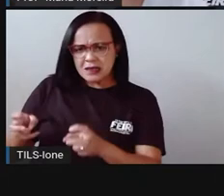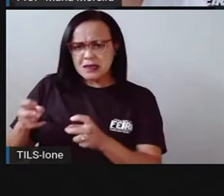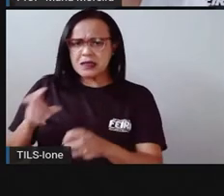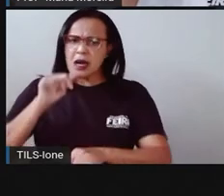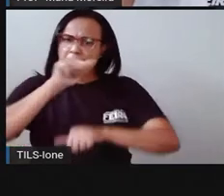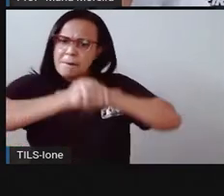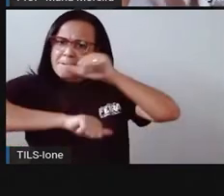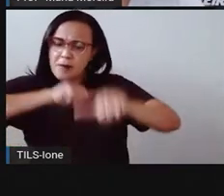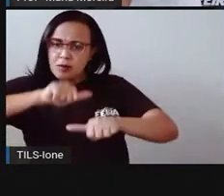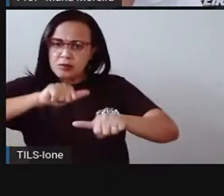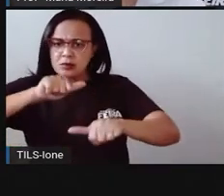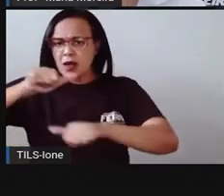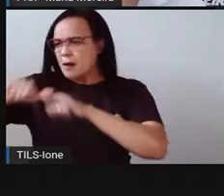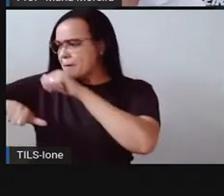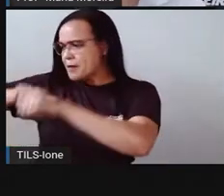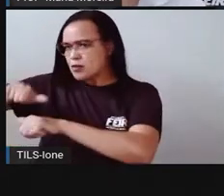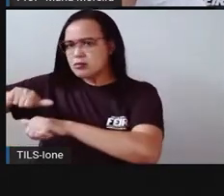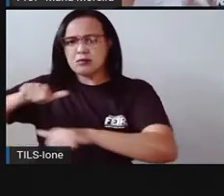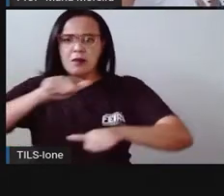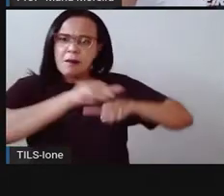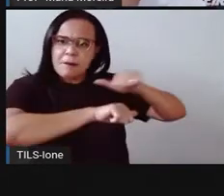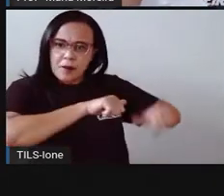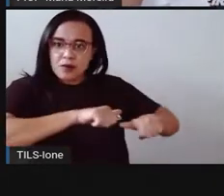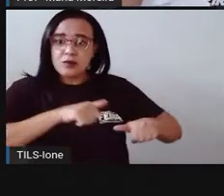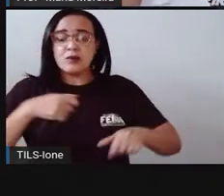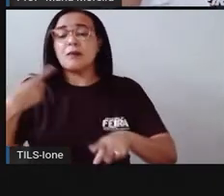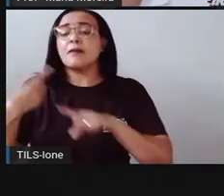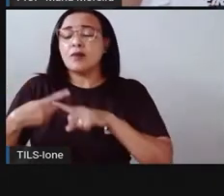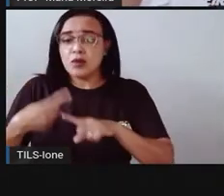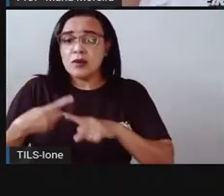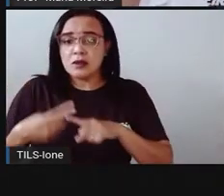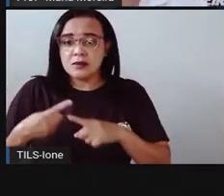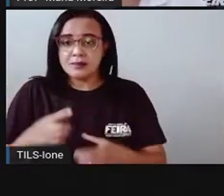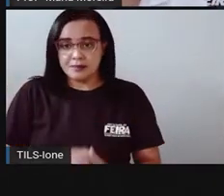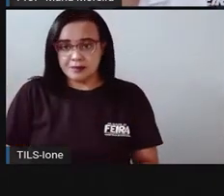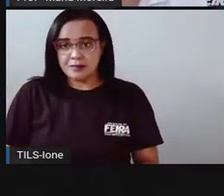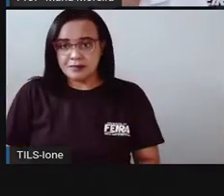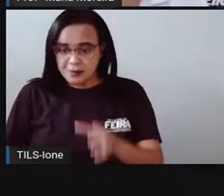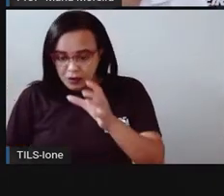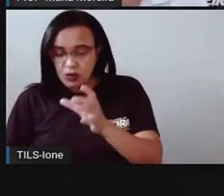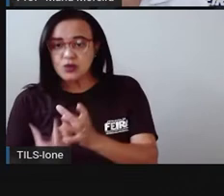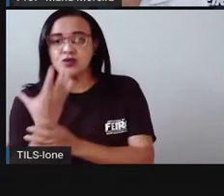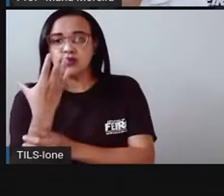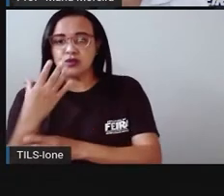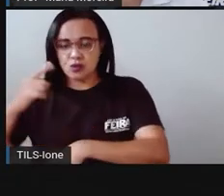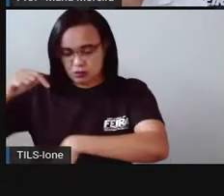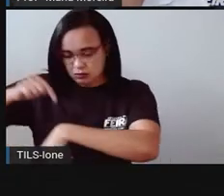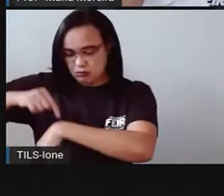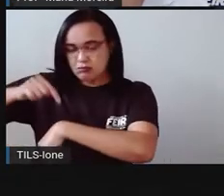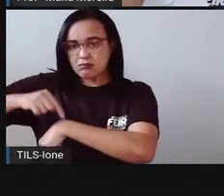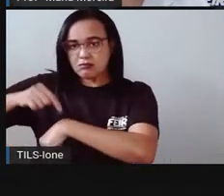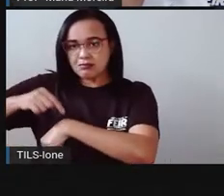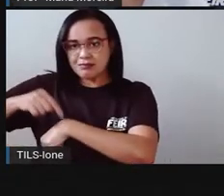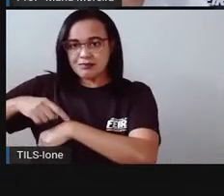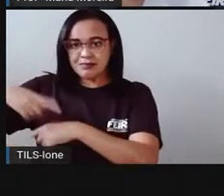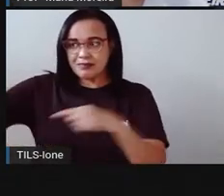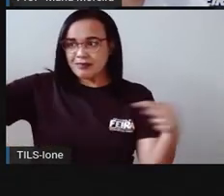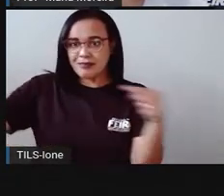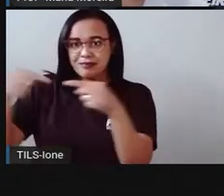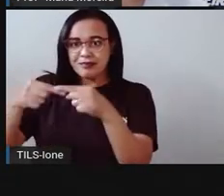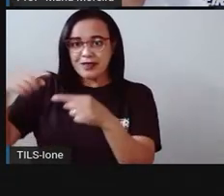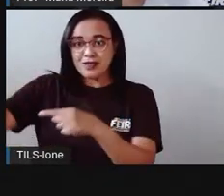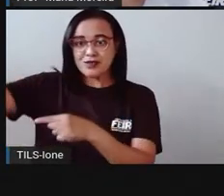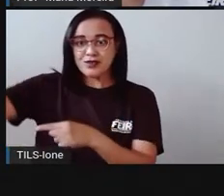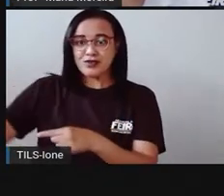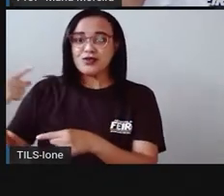posição. Inclusive, foi assim que surgiu aí o relógio solar. As pessoas observavam tudo que